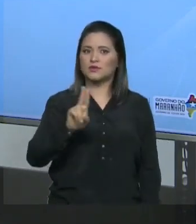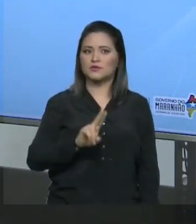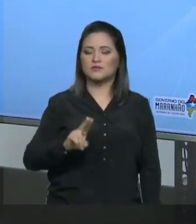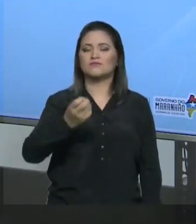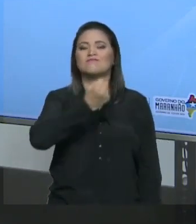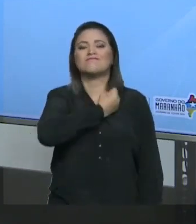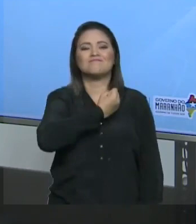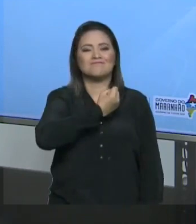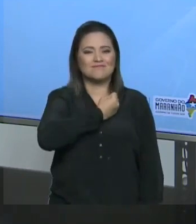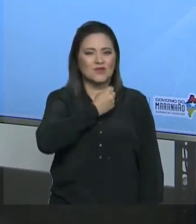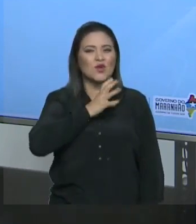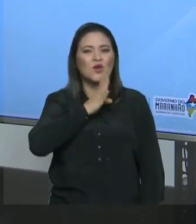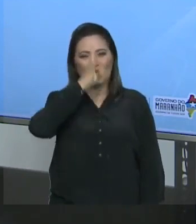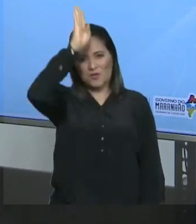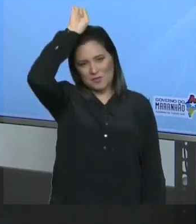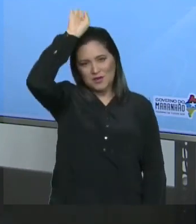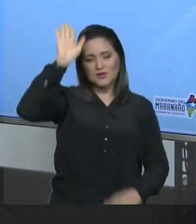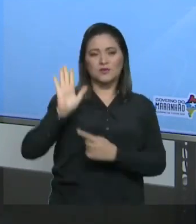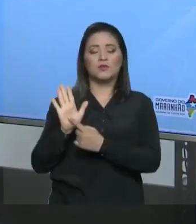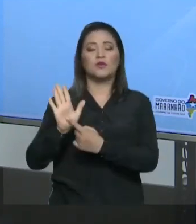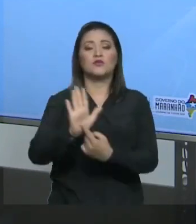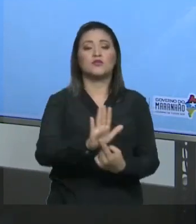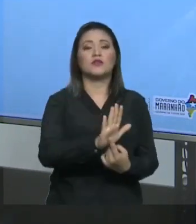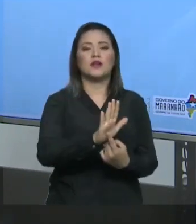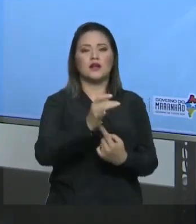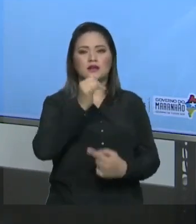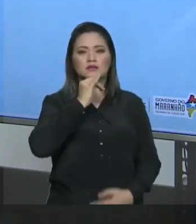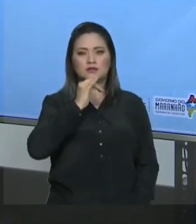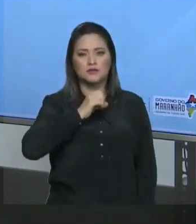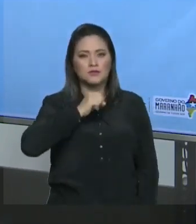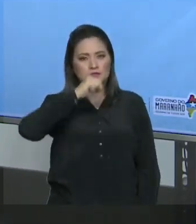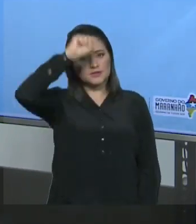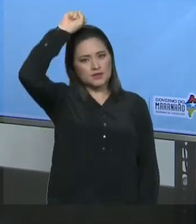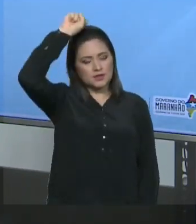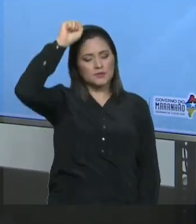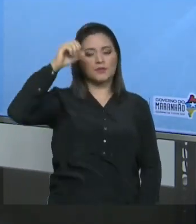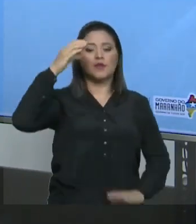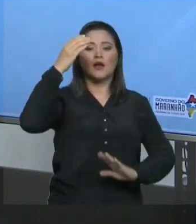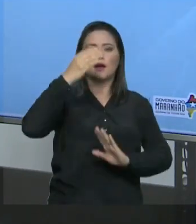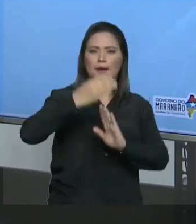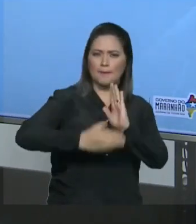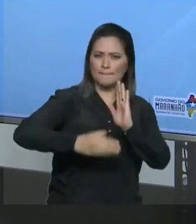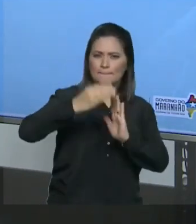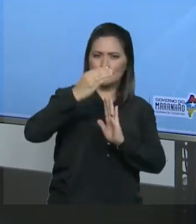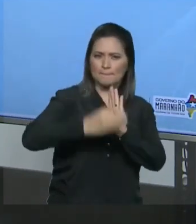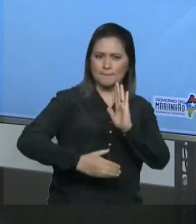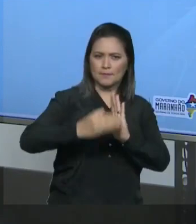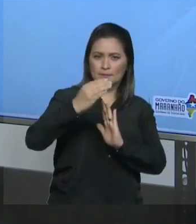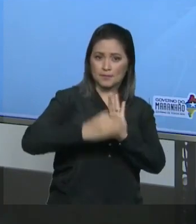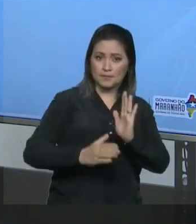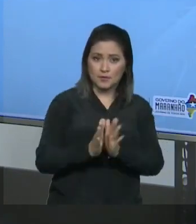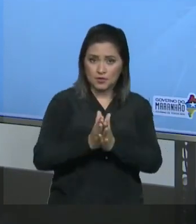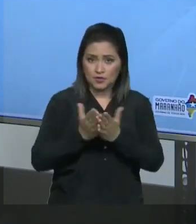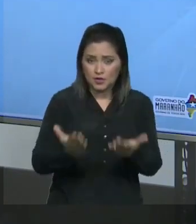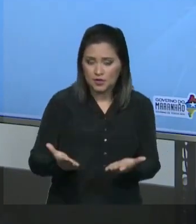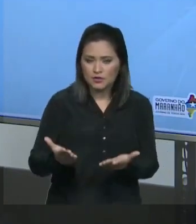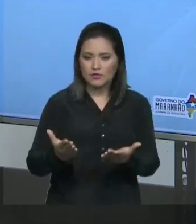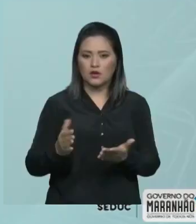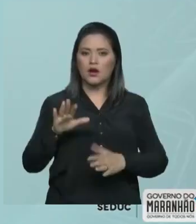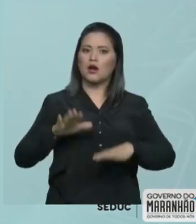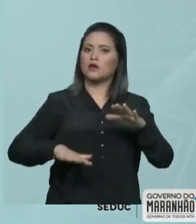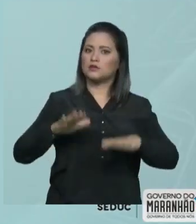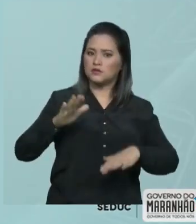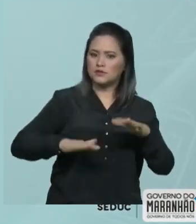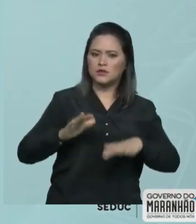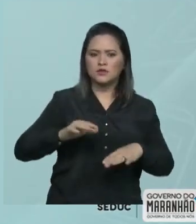algarismos romanos, para indicar século. Capítulos de livros. Em alguns livros, você ainda olha lá,